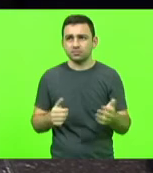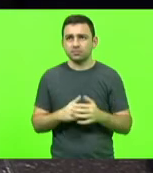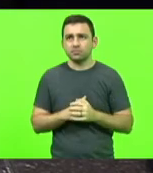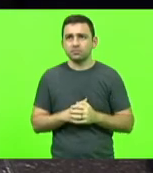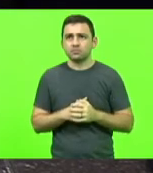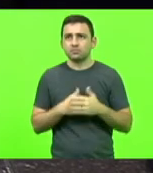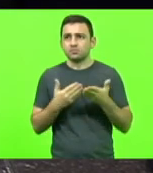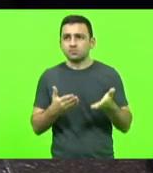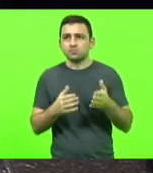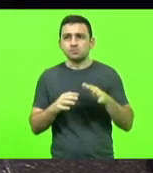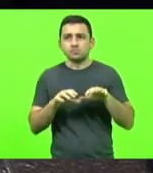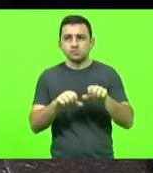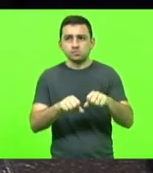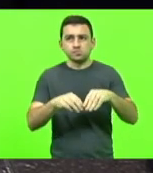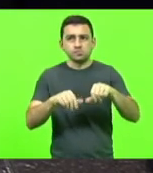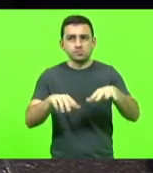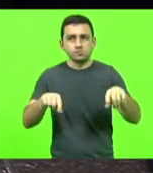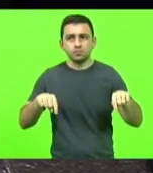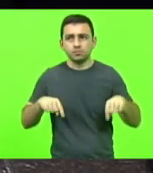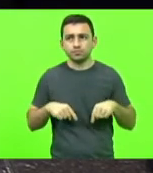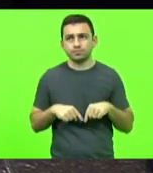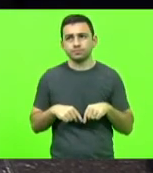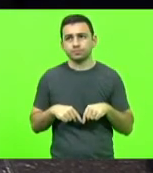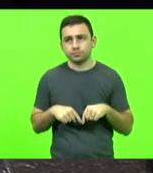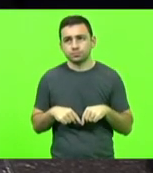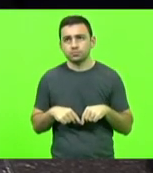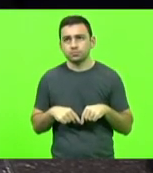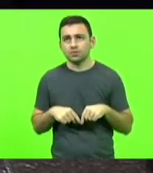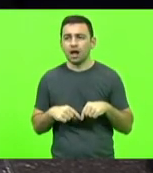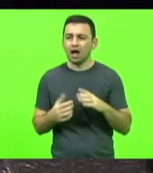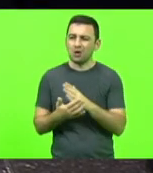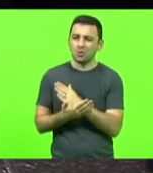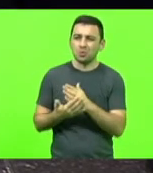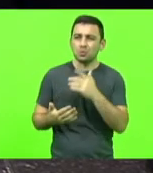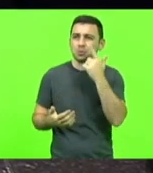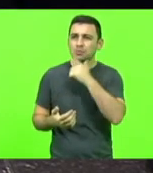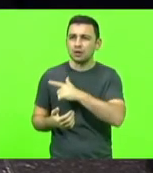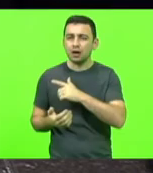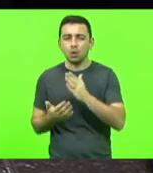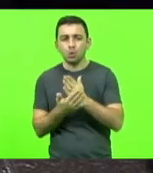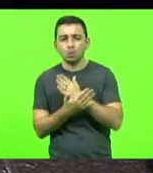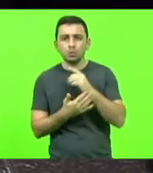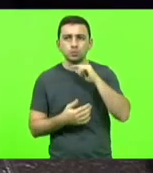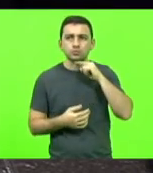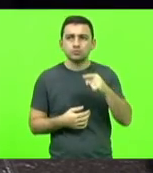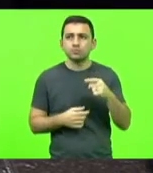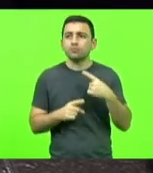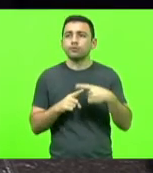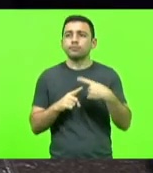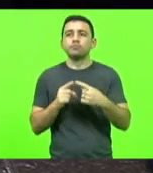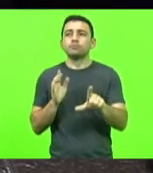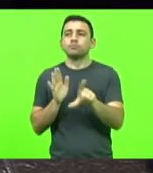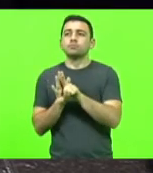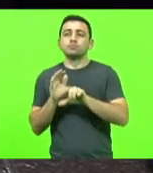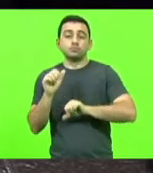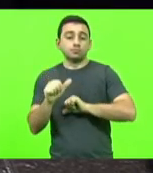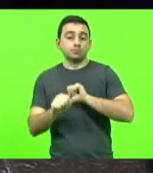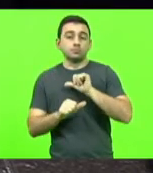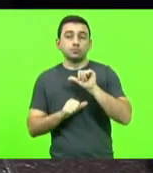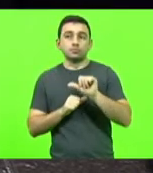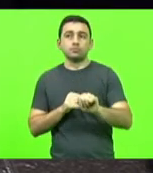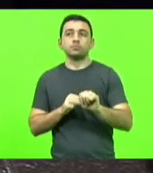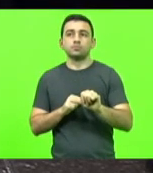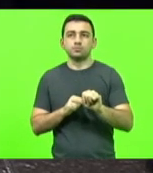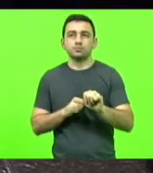ocupação do solo então para uns está valendo para outros não está valendo porque a legislação modificou decorrer do tempo